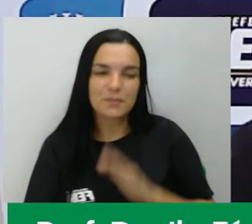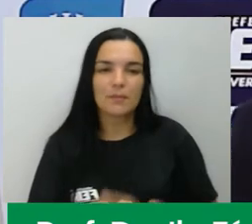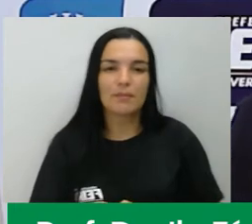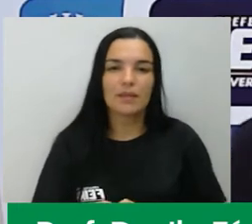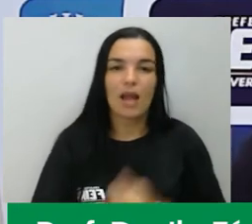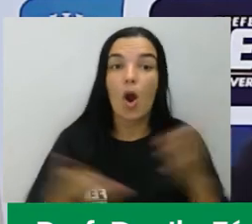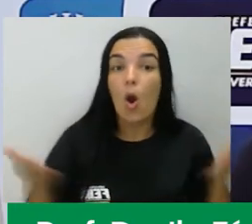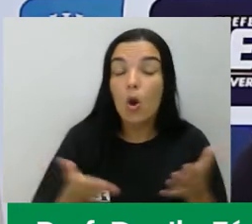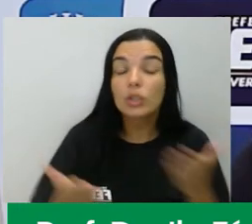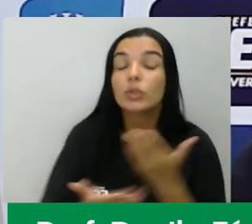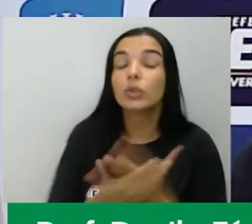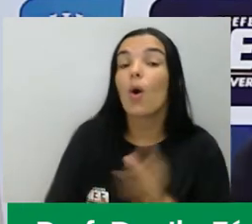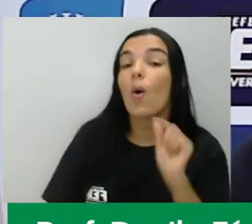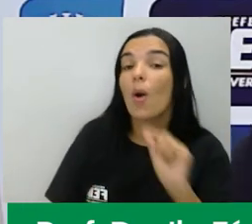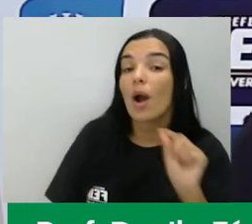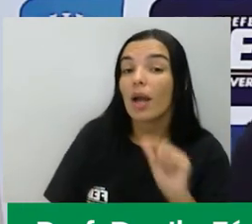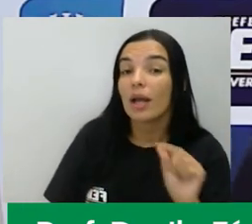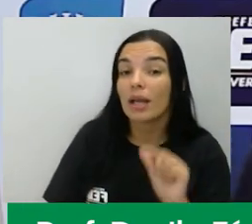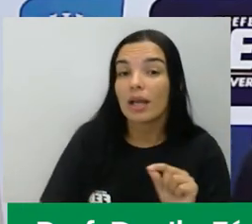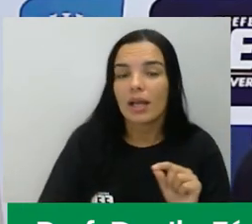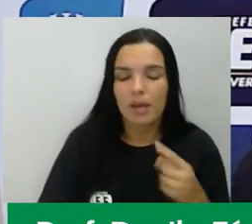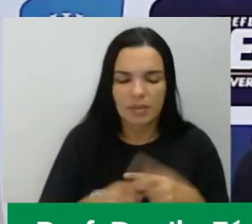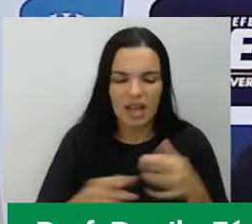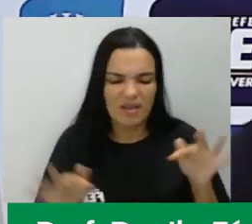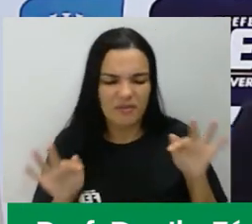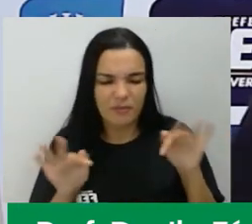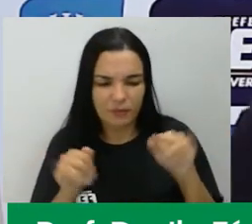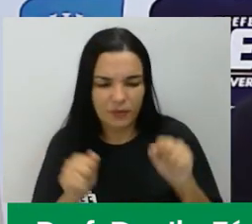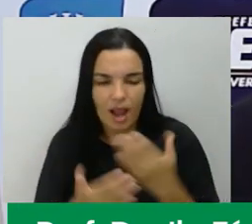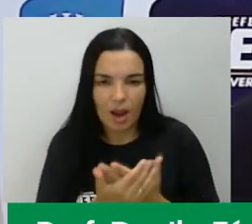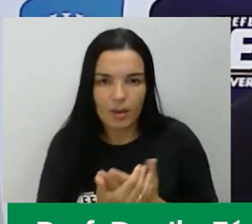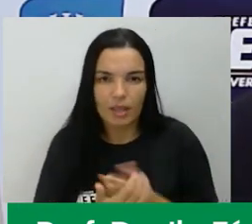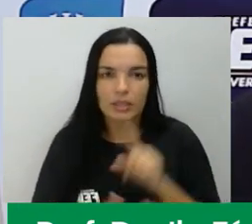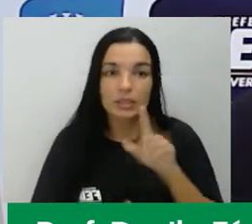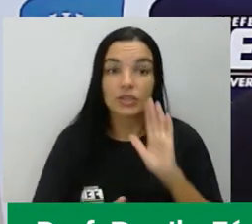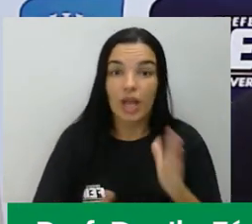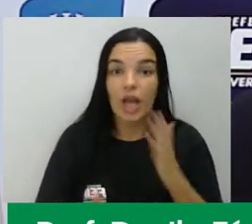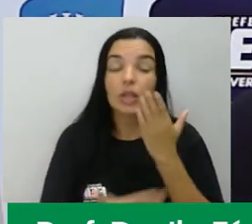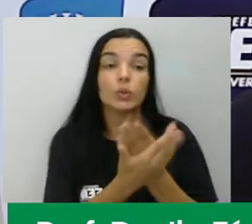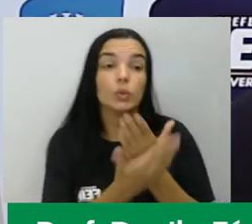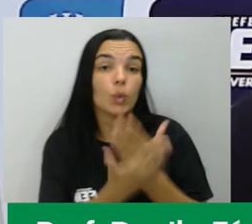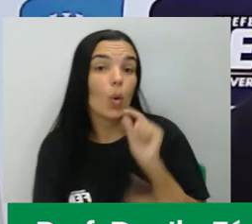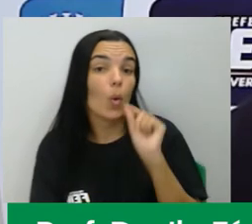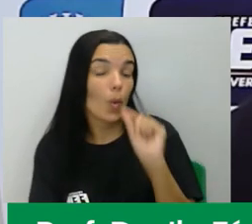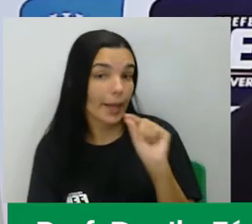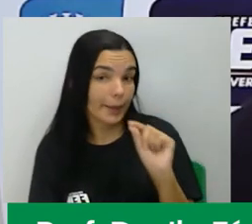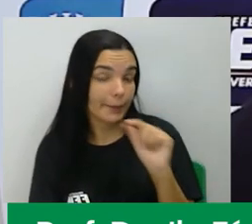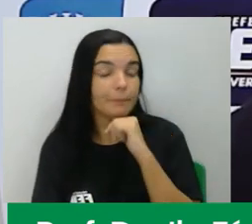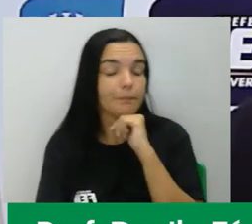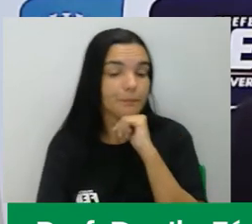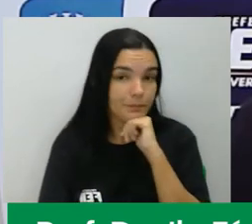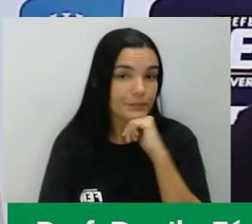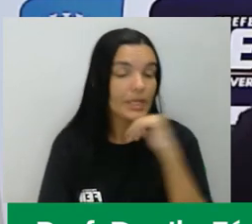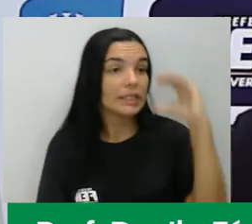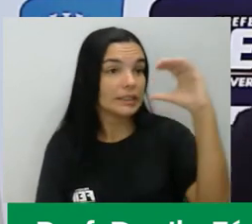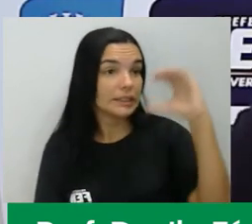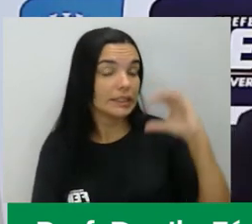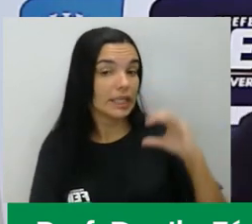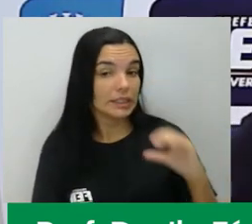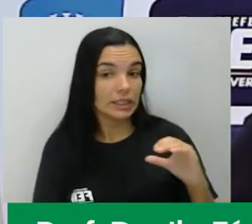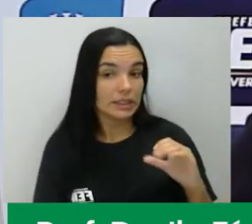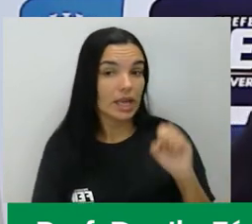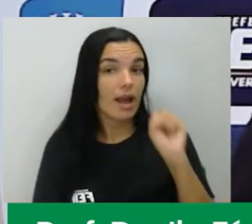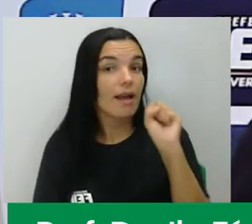hoje? Já chegando ao fim de nossa aula. A gente estudou que cidadania é a